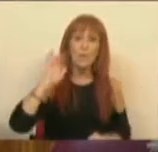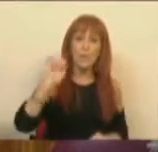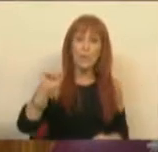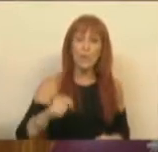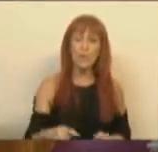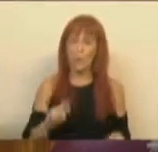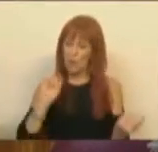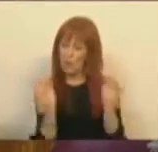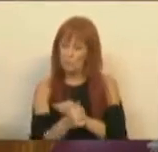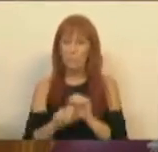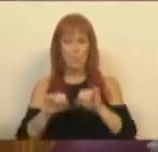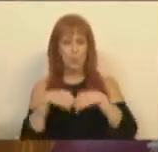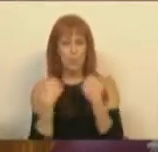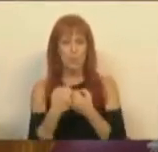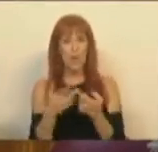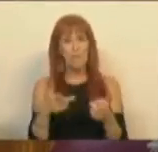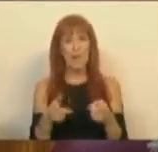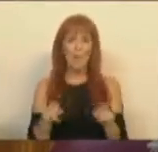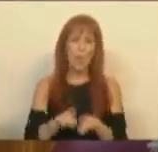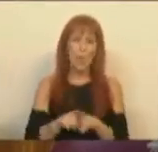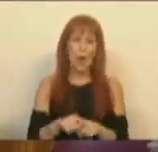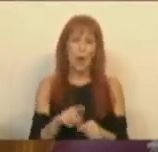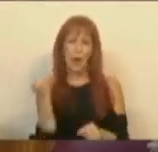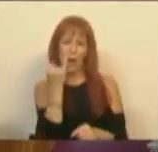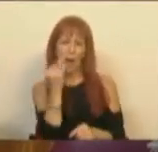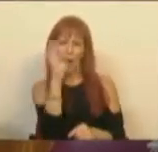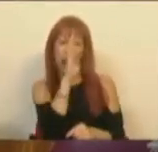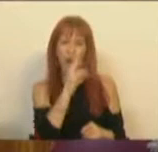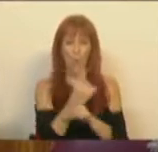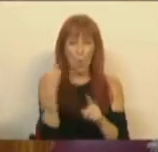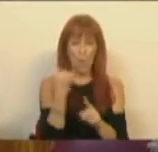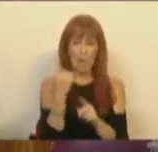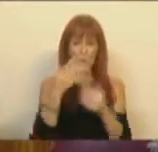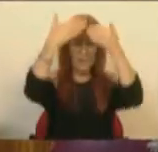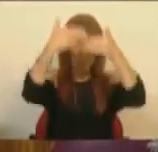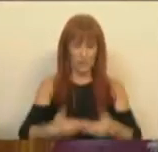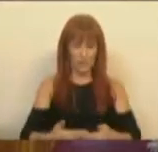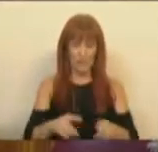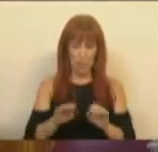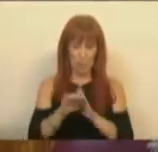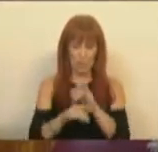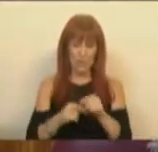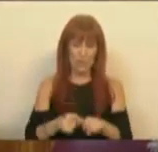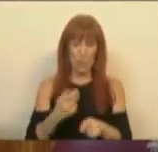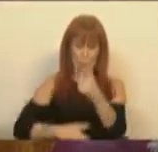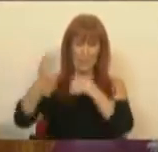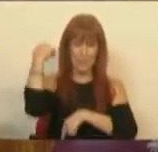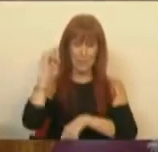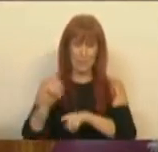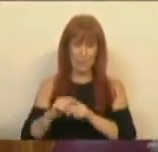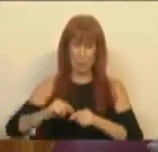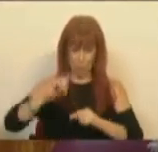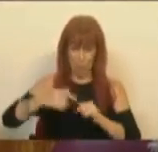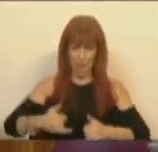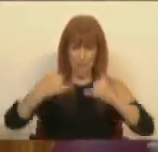uma viragem social, mas que ela não seja de fachada, porque as únicas fachadas que com este programa, já no ano passado e no